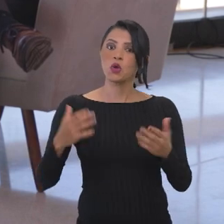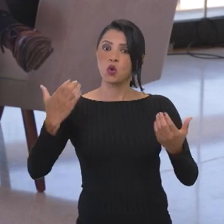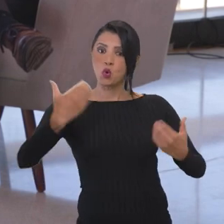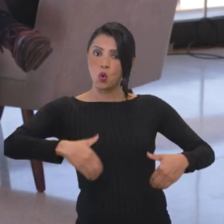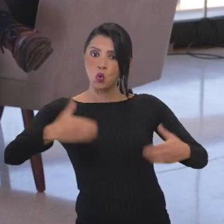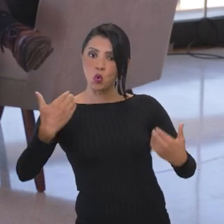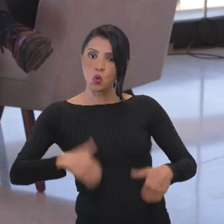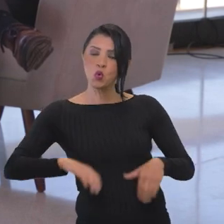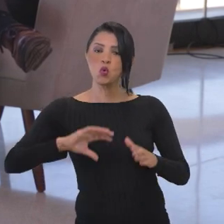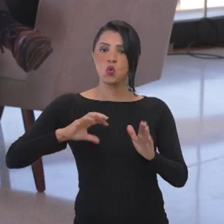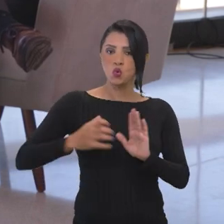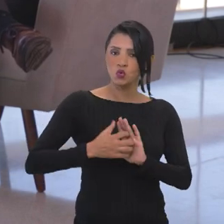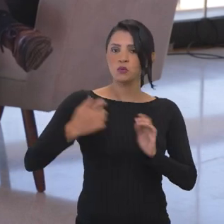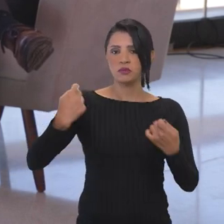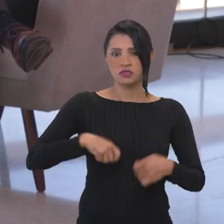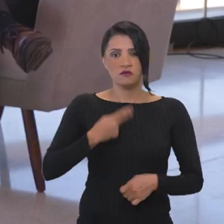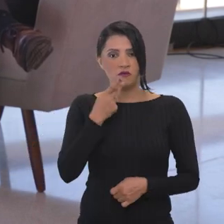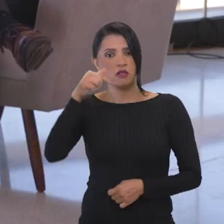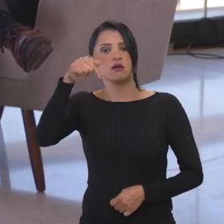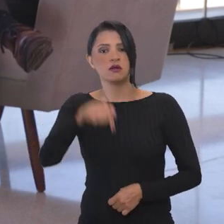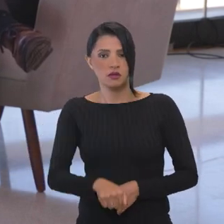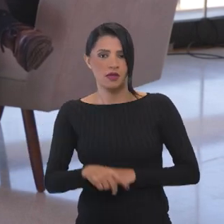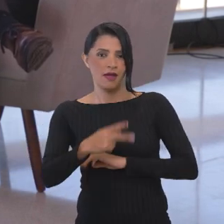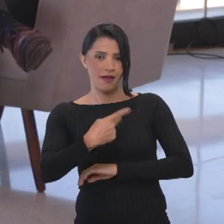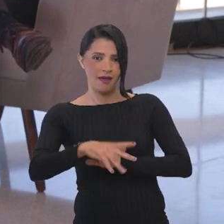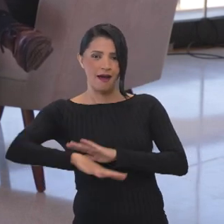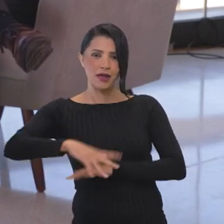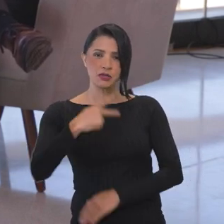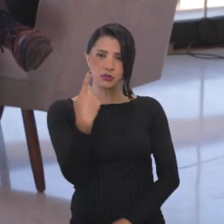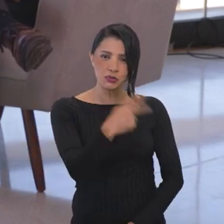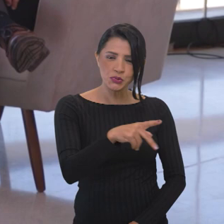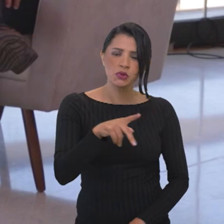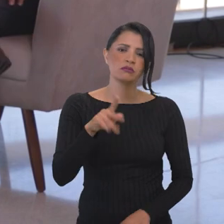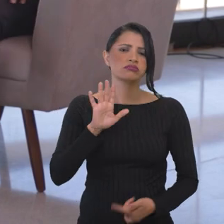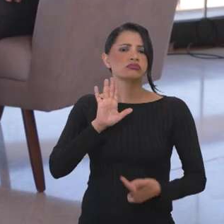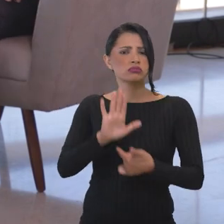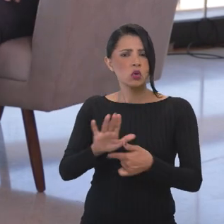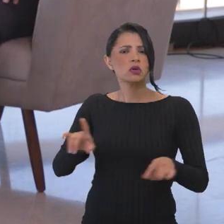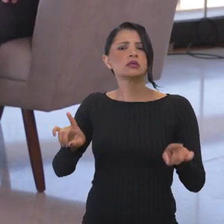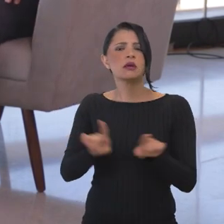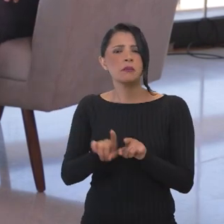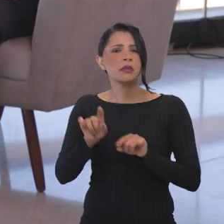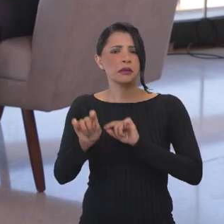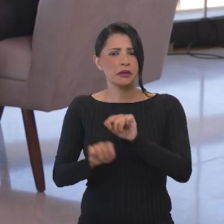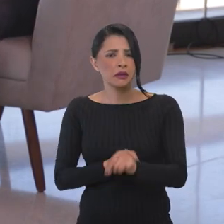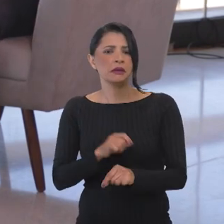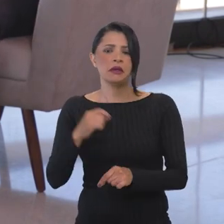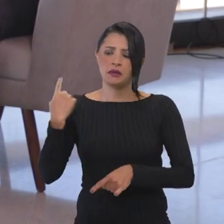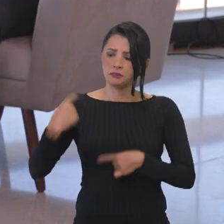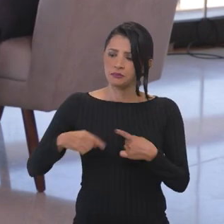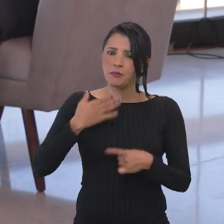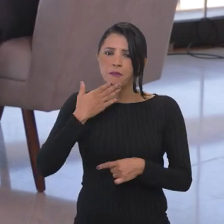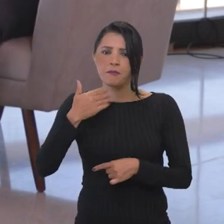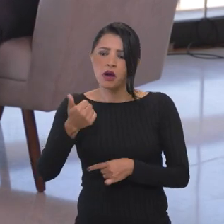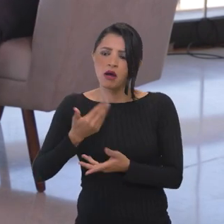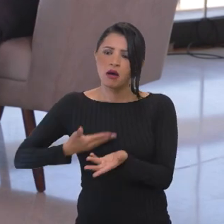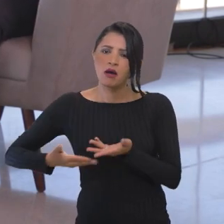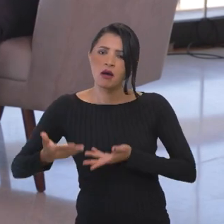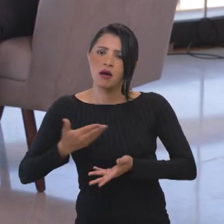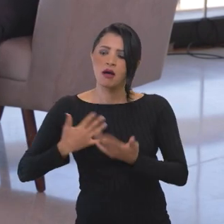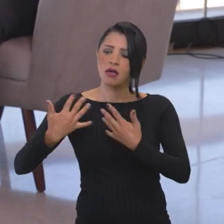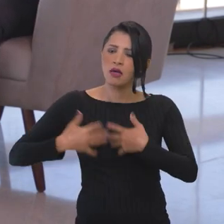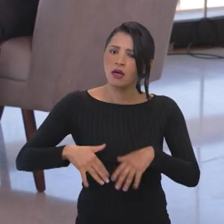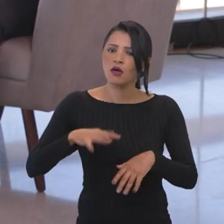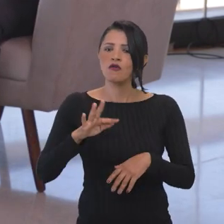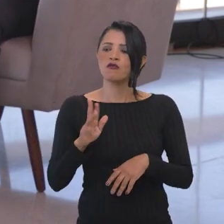concursos públicos. A gente tem que falar sobre isso aqui, que é da área da senhora. Mostra também, além disso, um diálogo maior com o